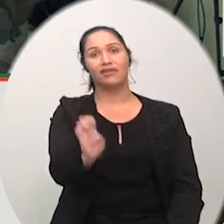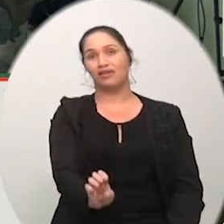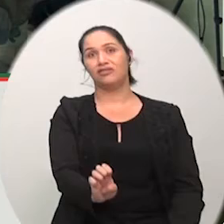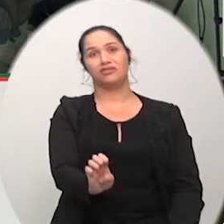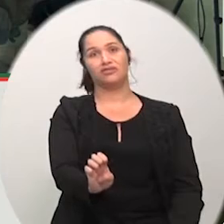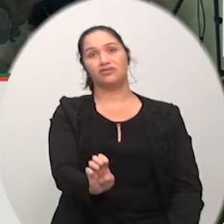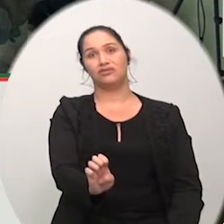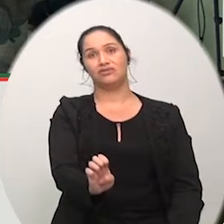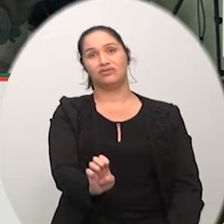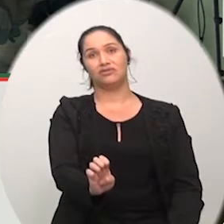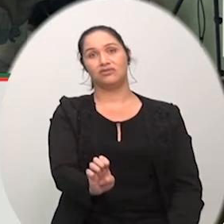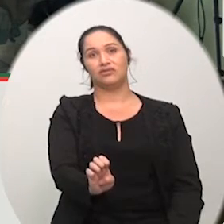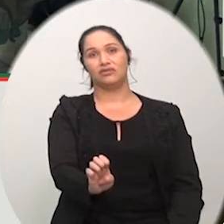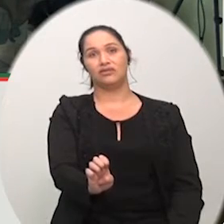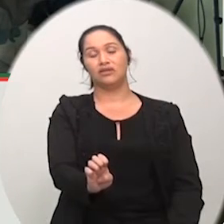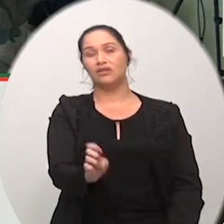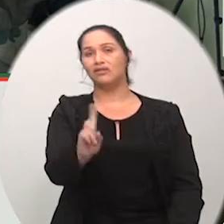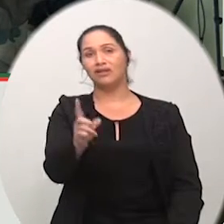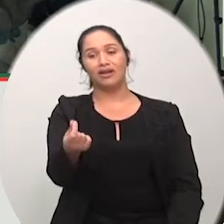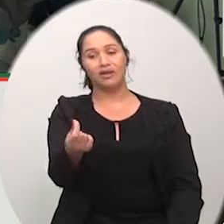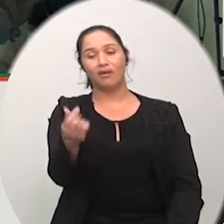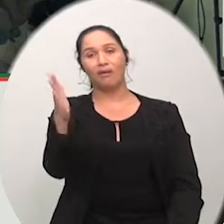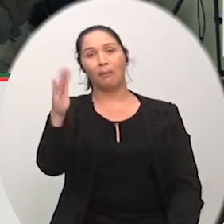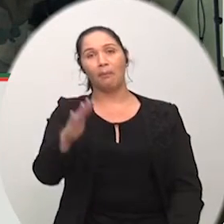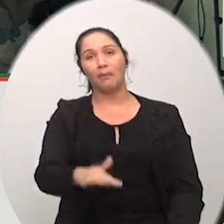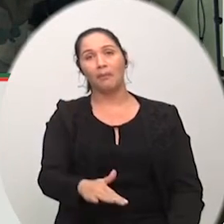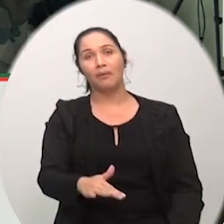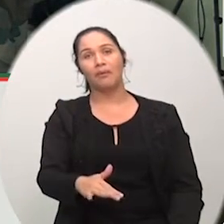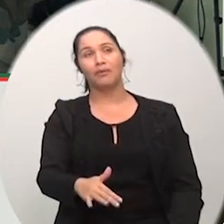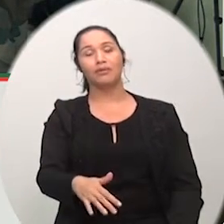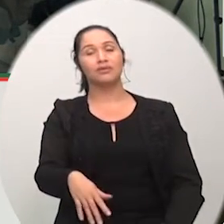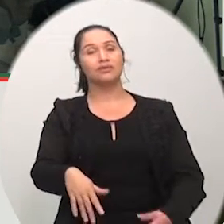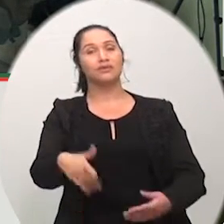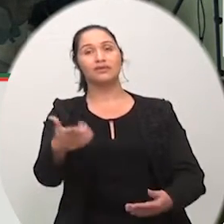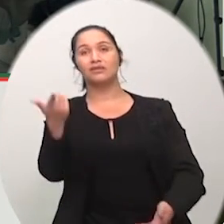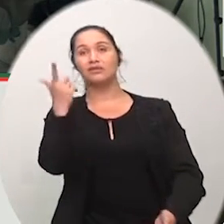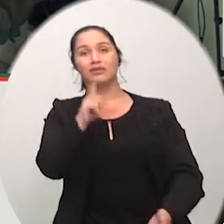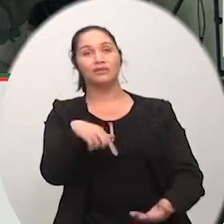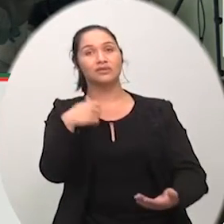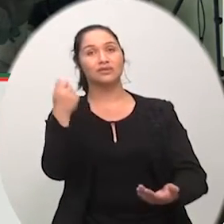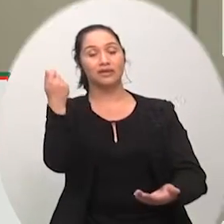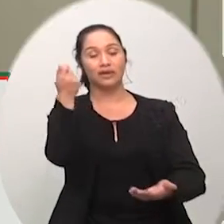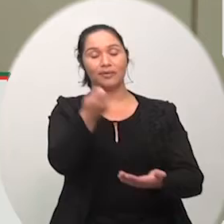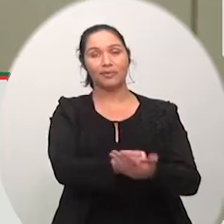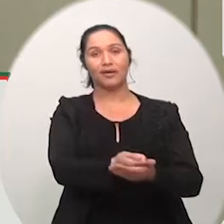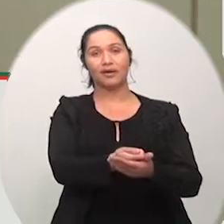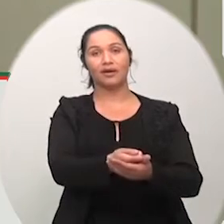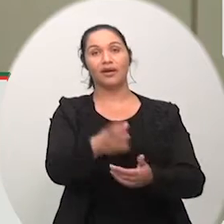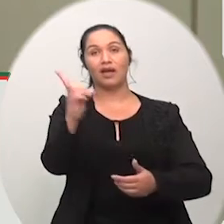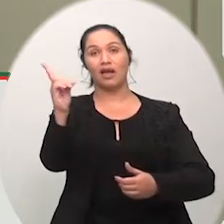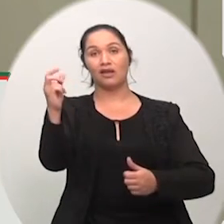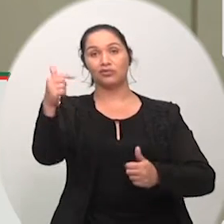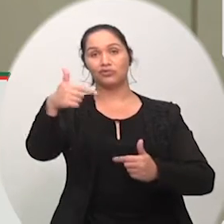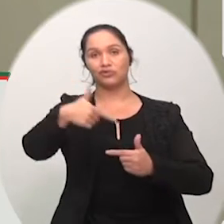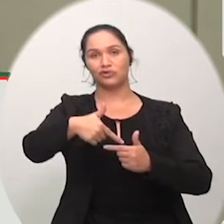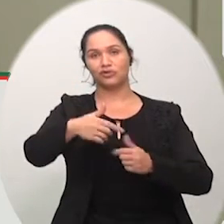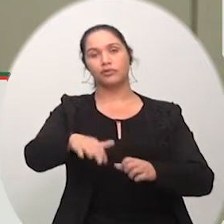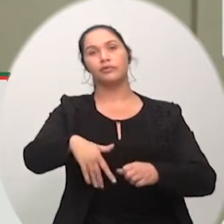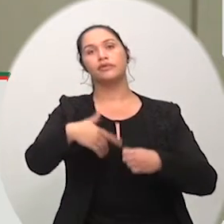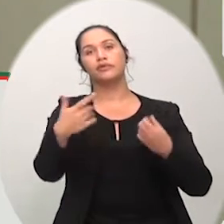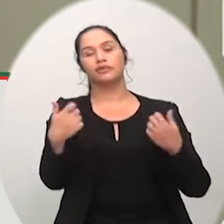ninguém que aguente pessoal então se nós nos unirmos com certeza nós vamos barrar essa situação